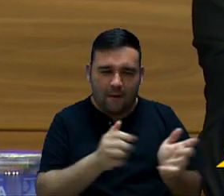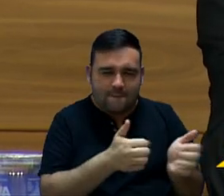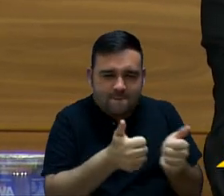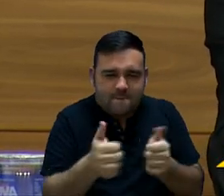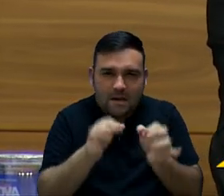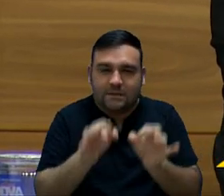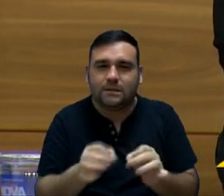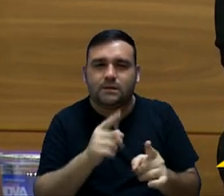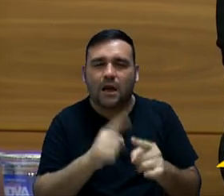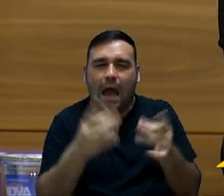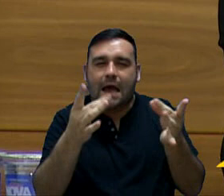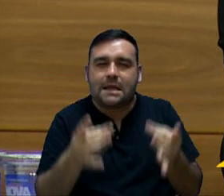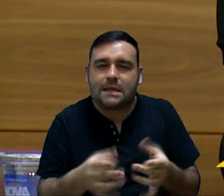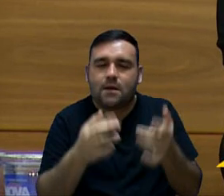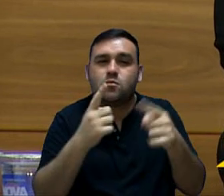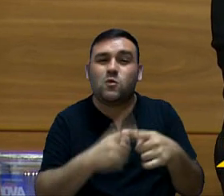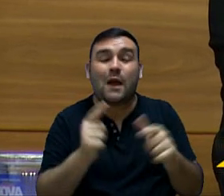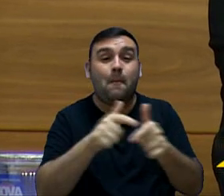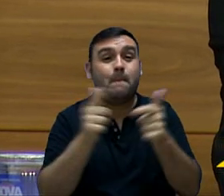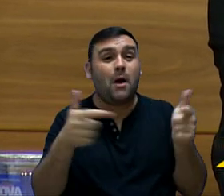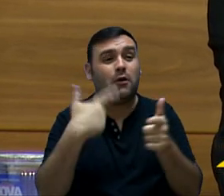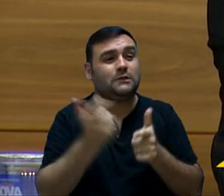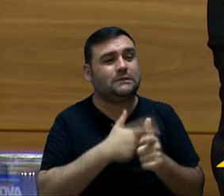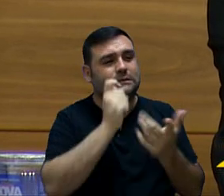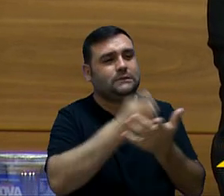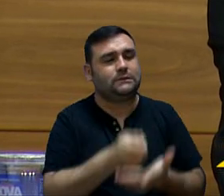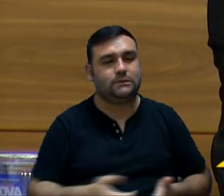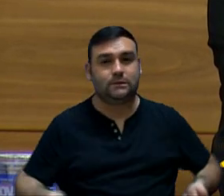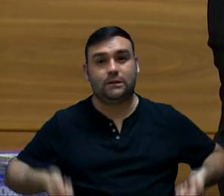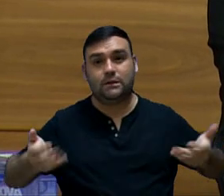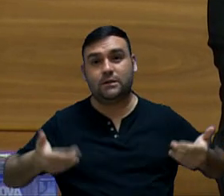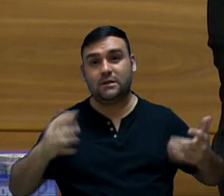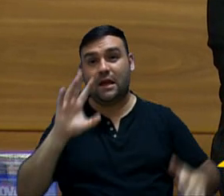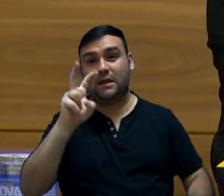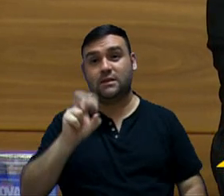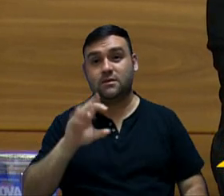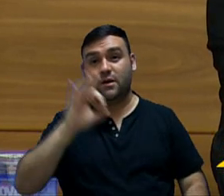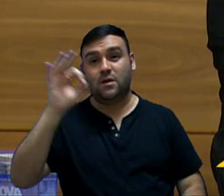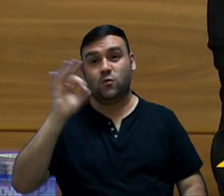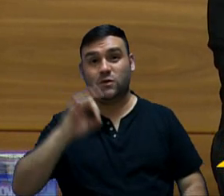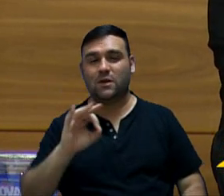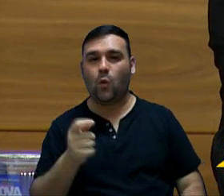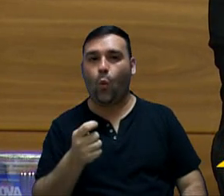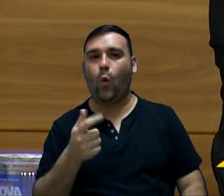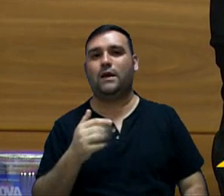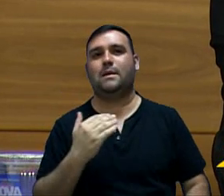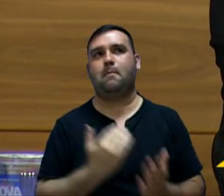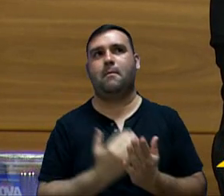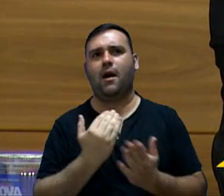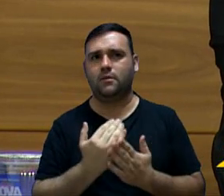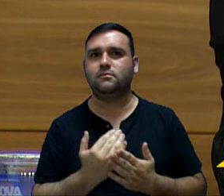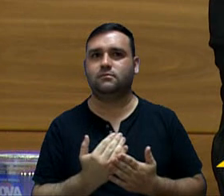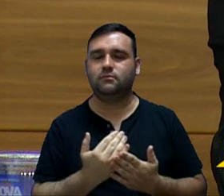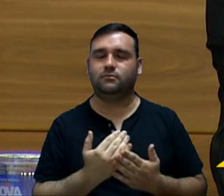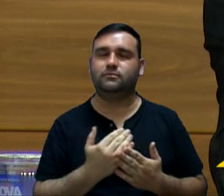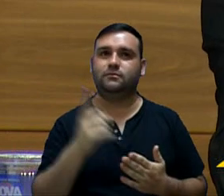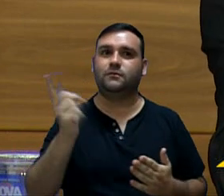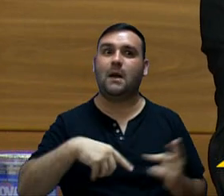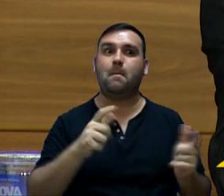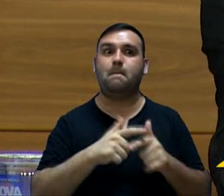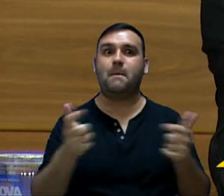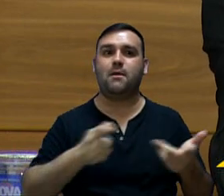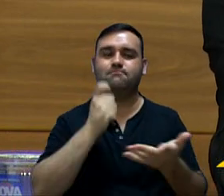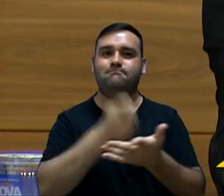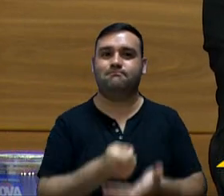naturalmente, é a maior despesa do município. Nós estamos falando aí em quase 50%. Sim, mas é a maior